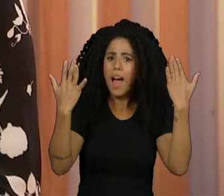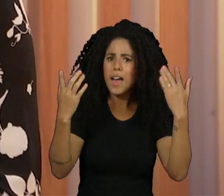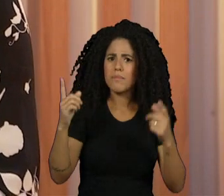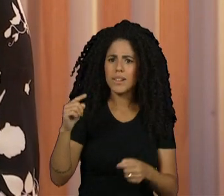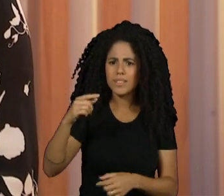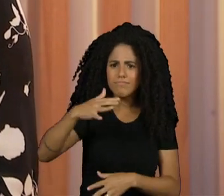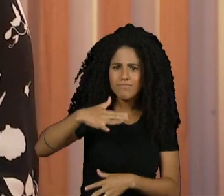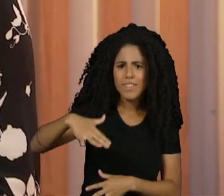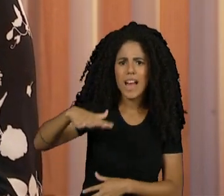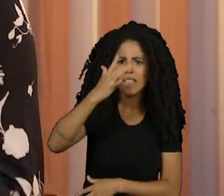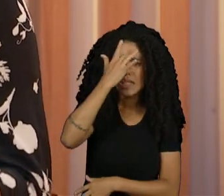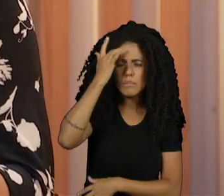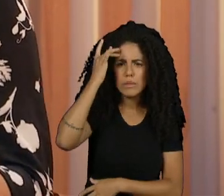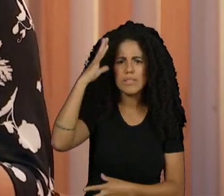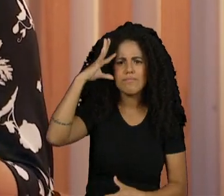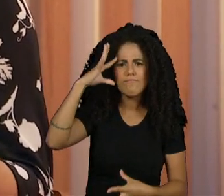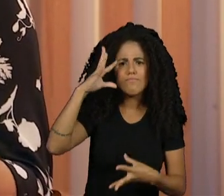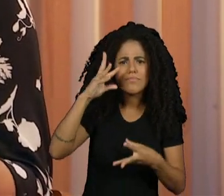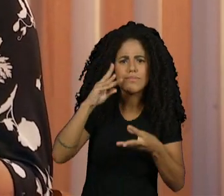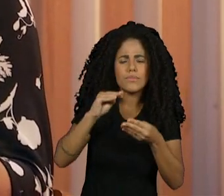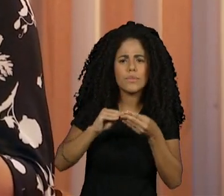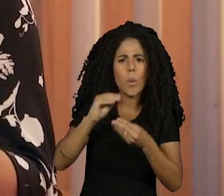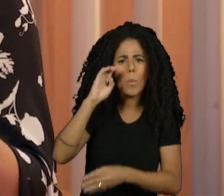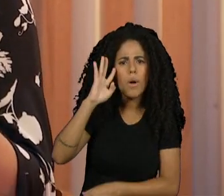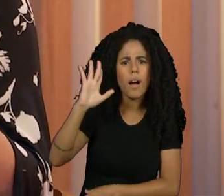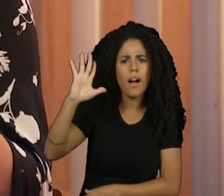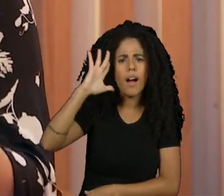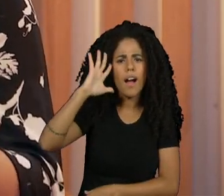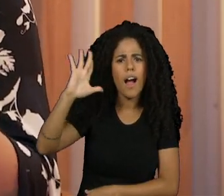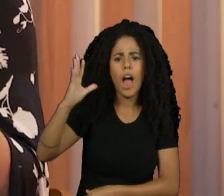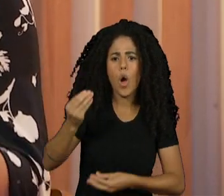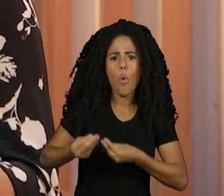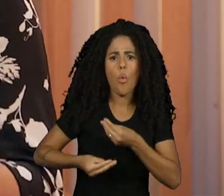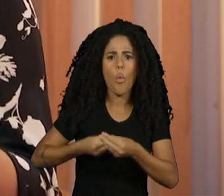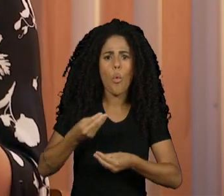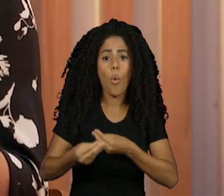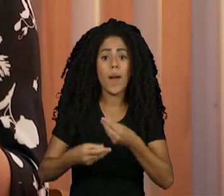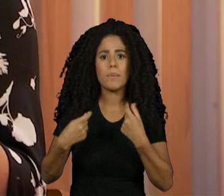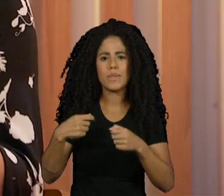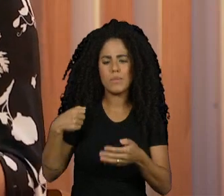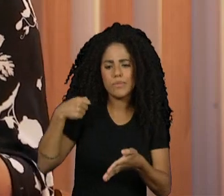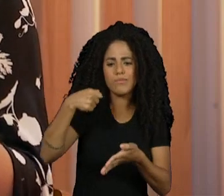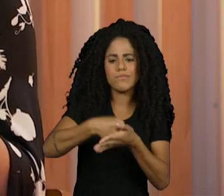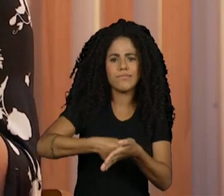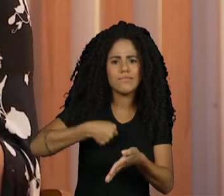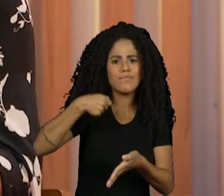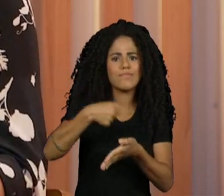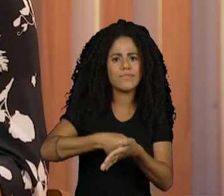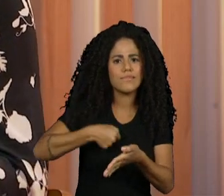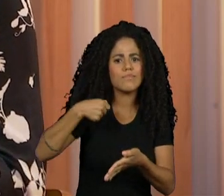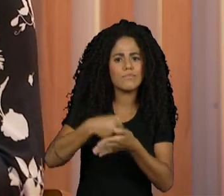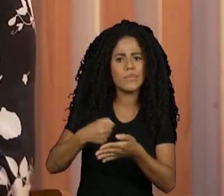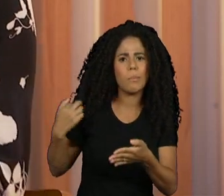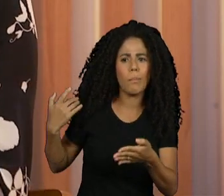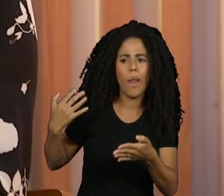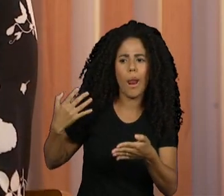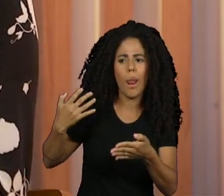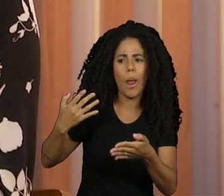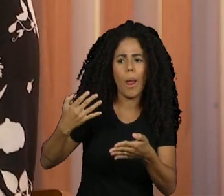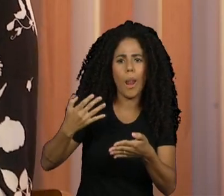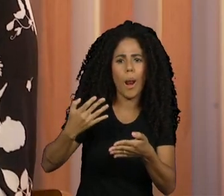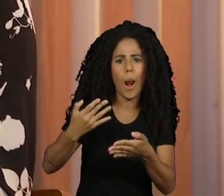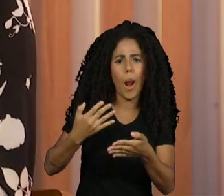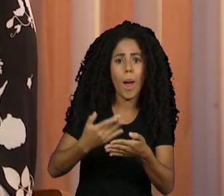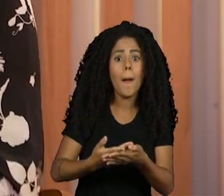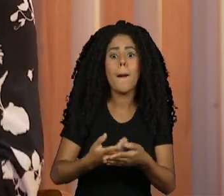refletir sobre o tempo que foi necessário para que passássemos a ser vistas como gente,